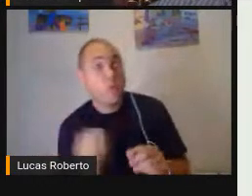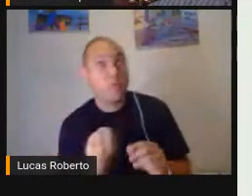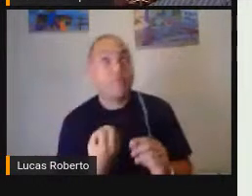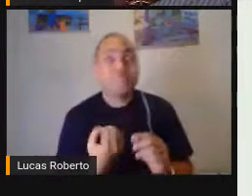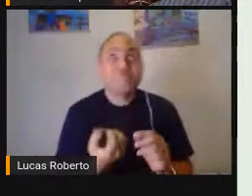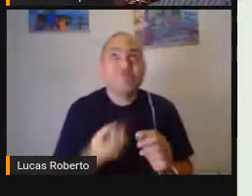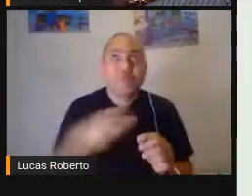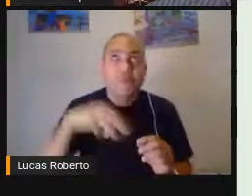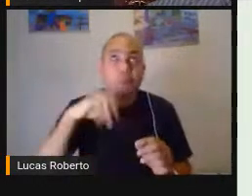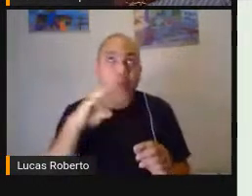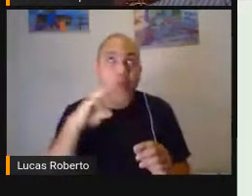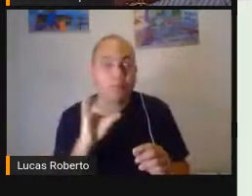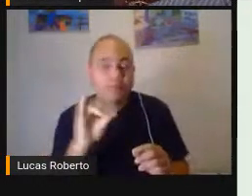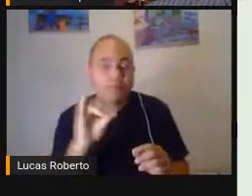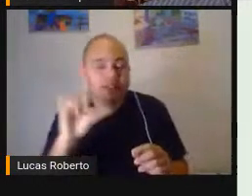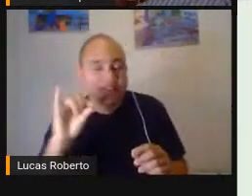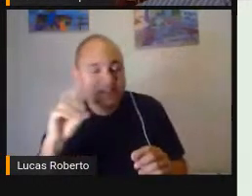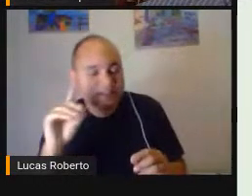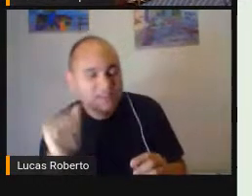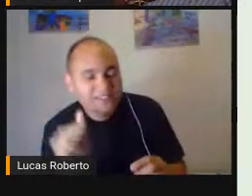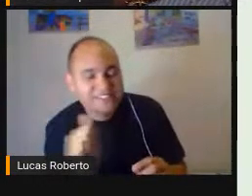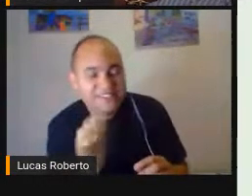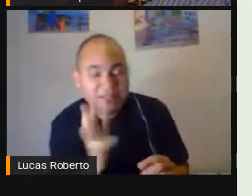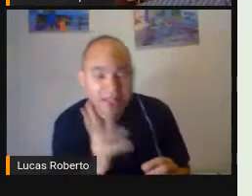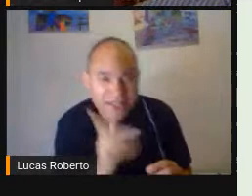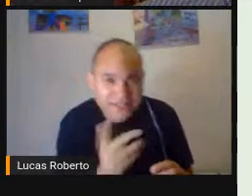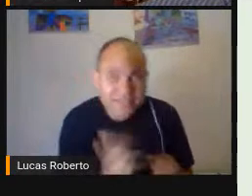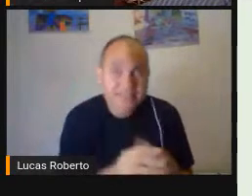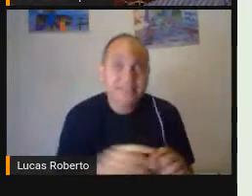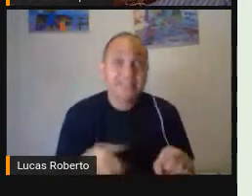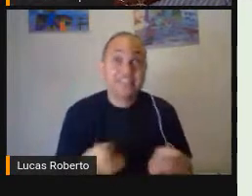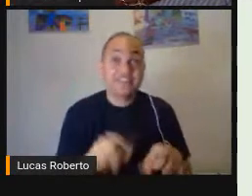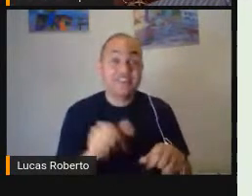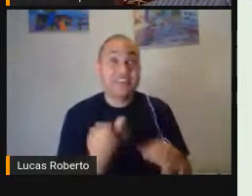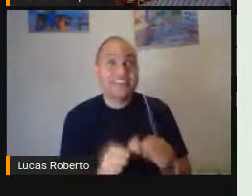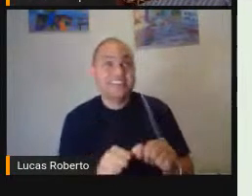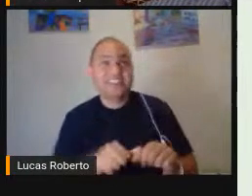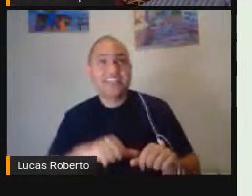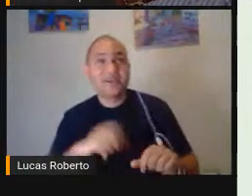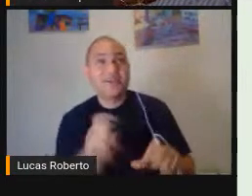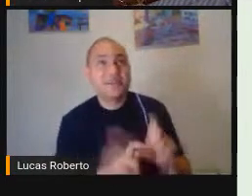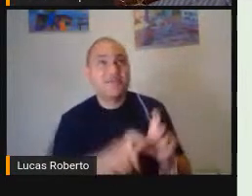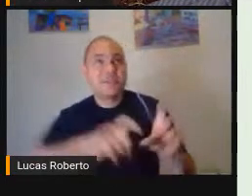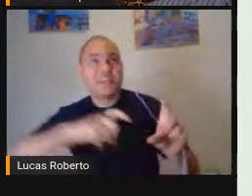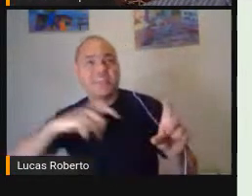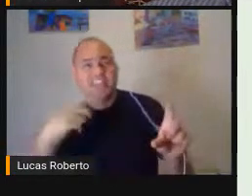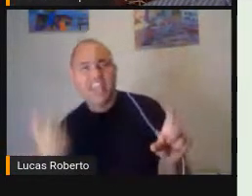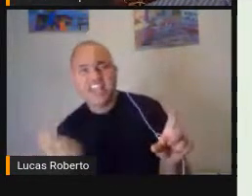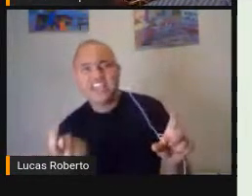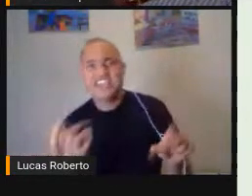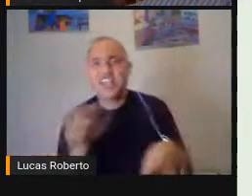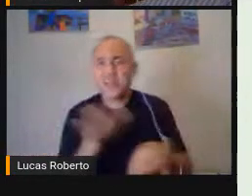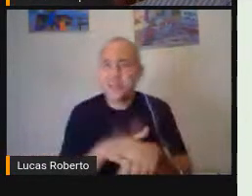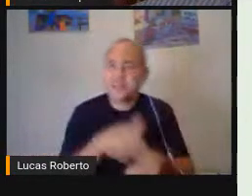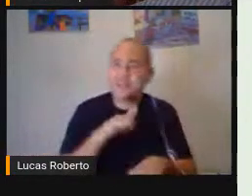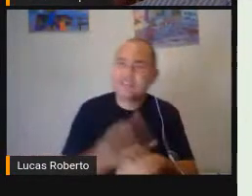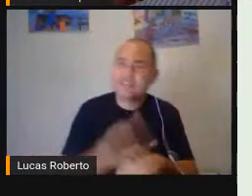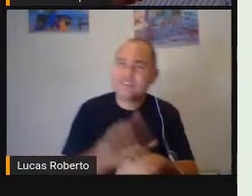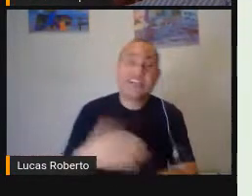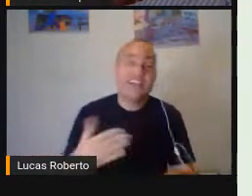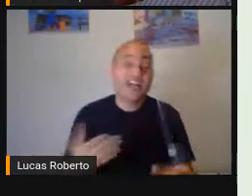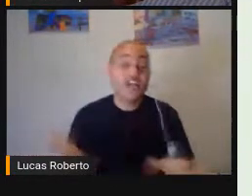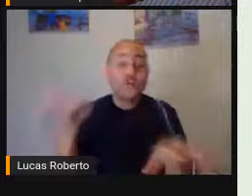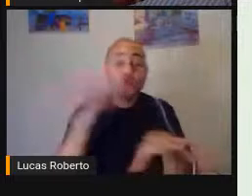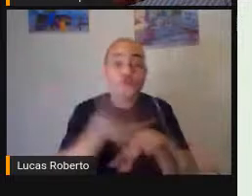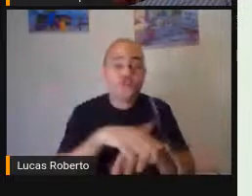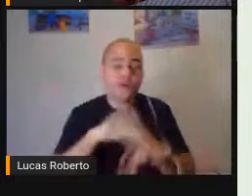Autonomia Olha lá pessoal Autonomia Independência Qualidade De vida E inclusão Social Então a